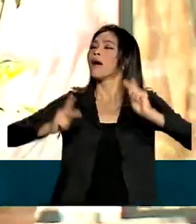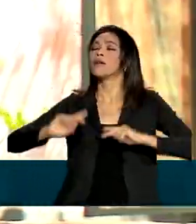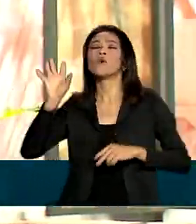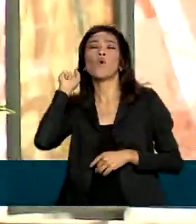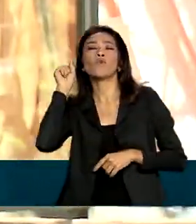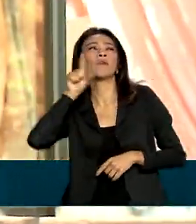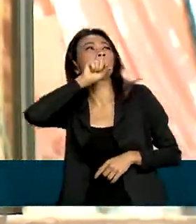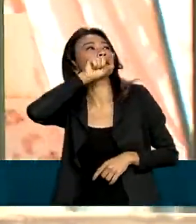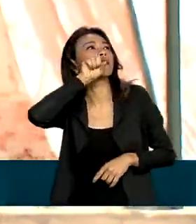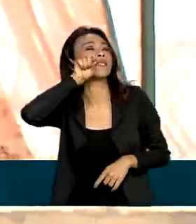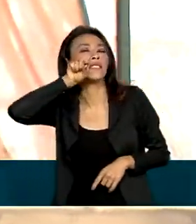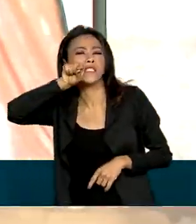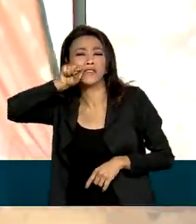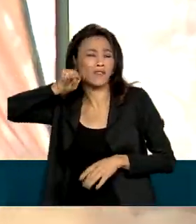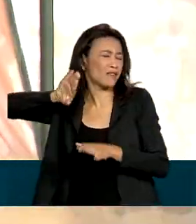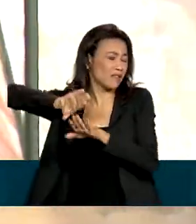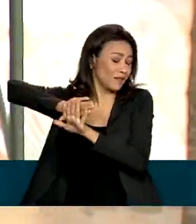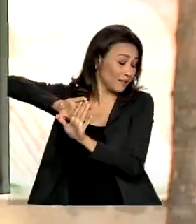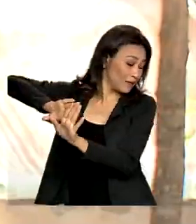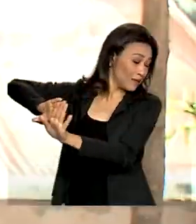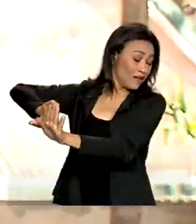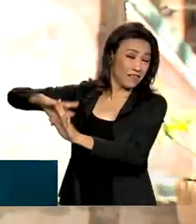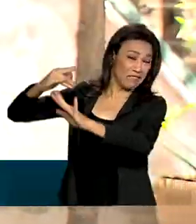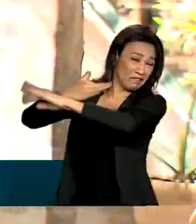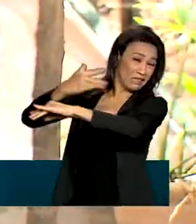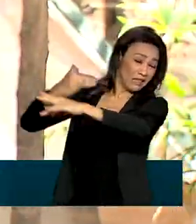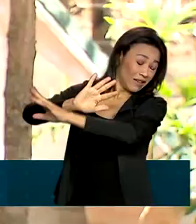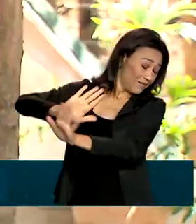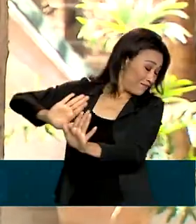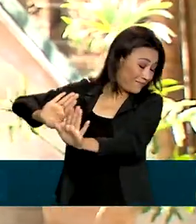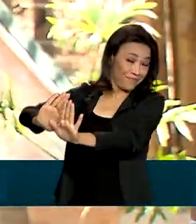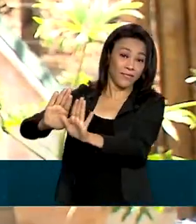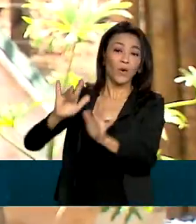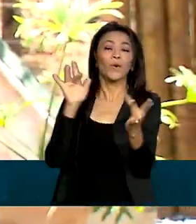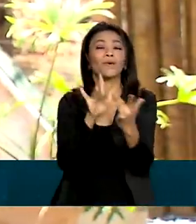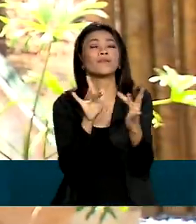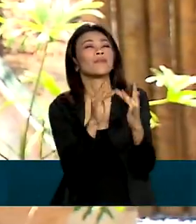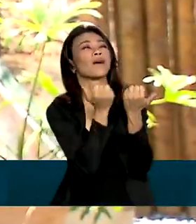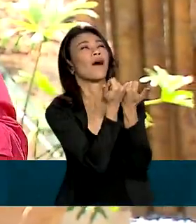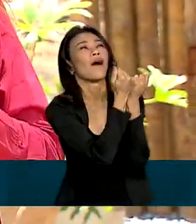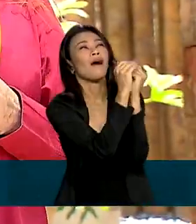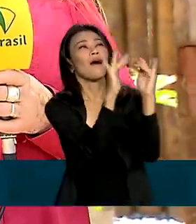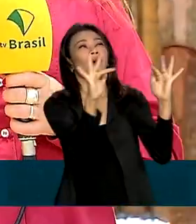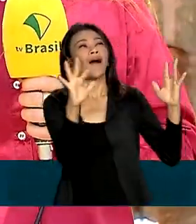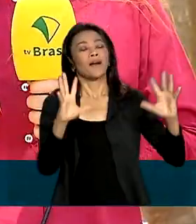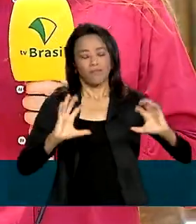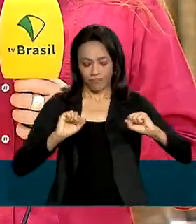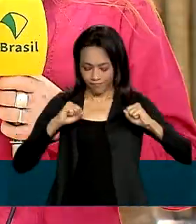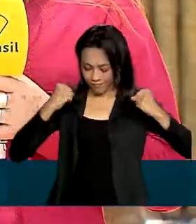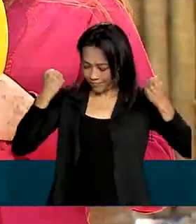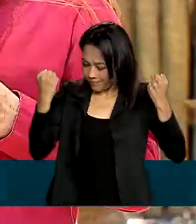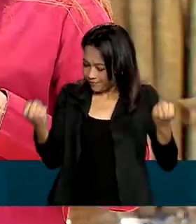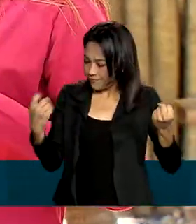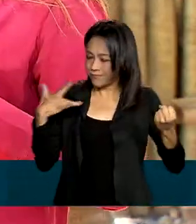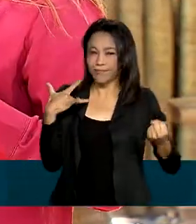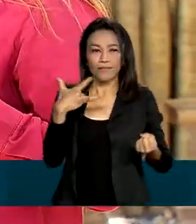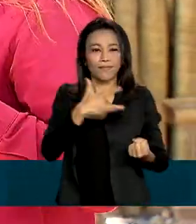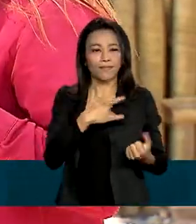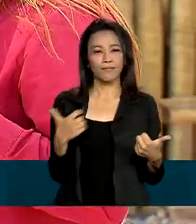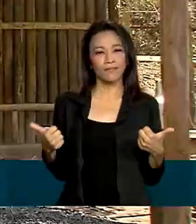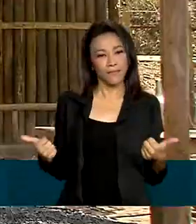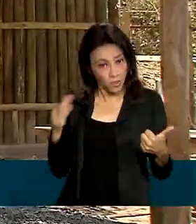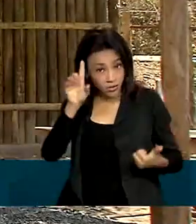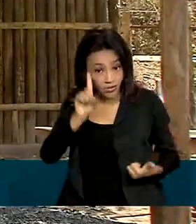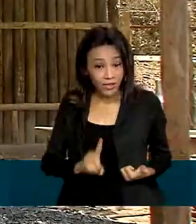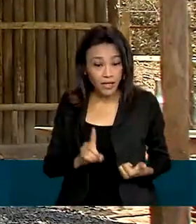e distância do corre-corre da cidade. Quer maior contato com a natureza para renovar as energias e ainda com